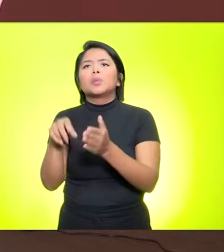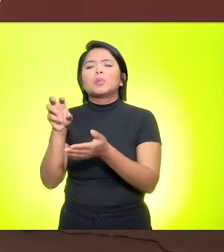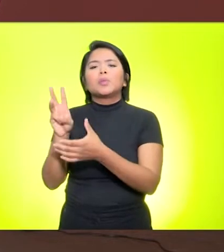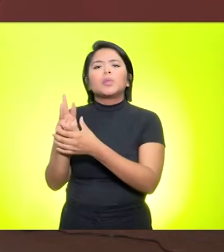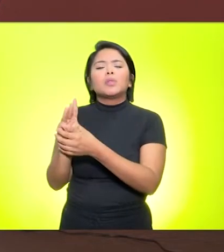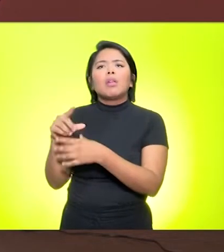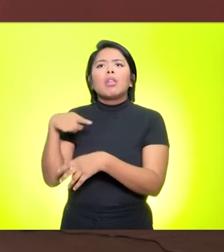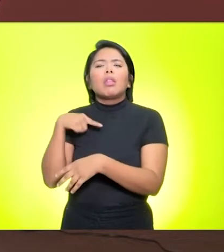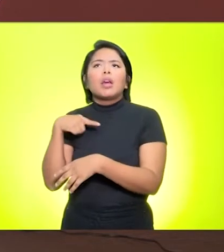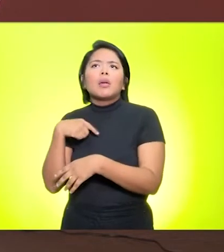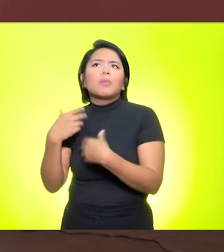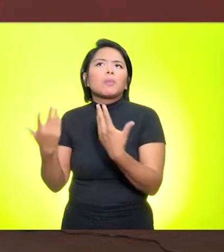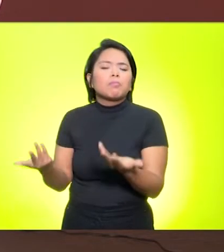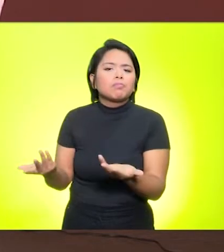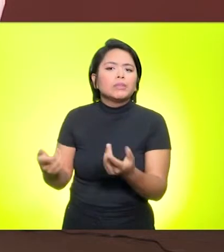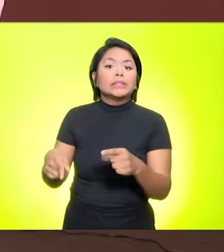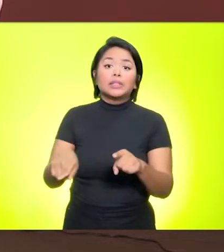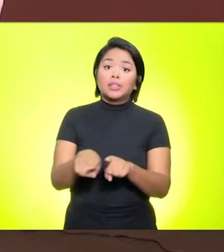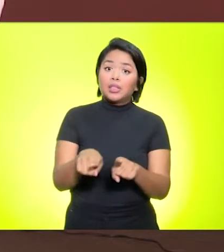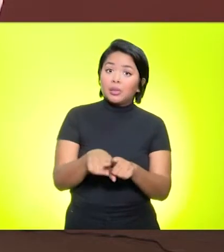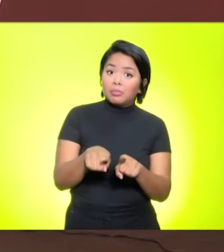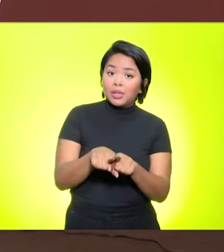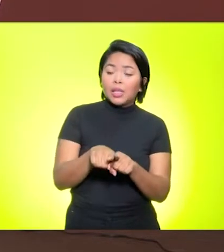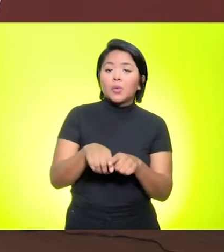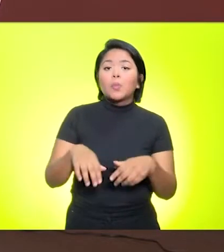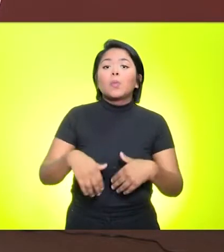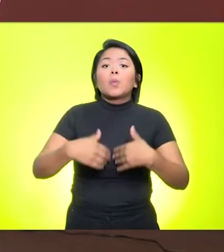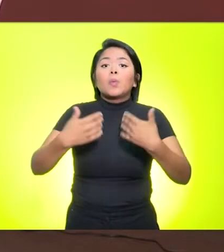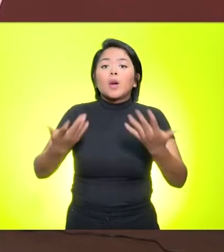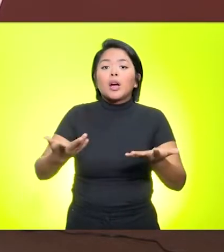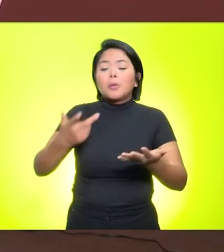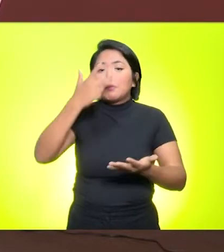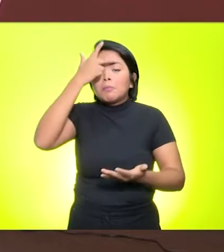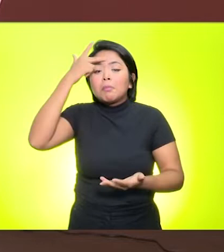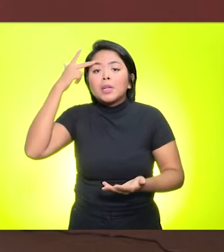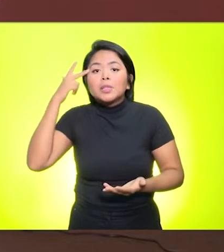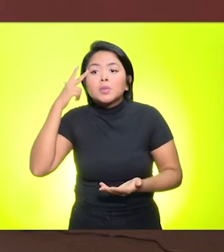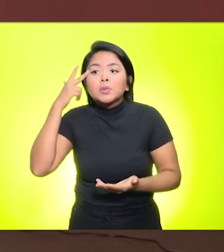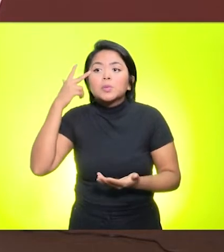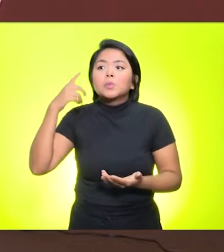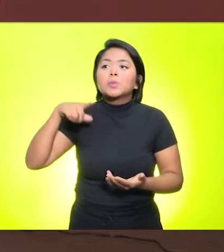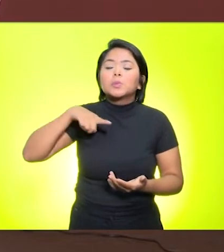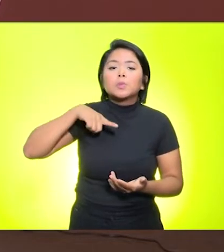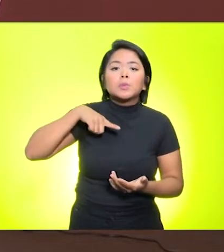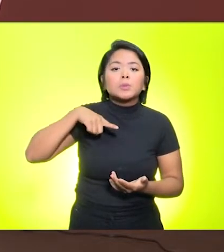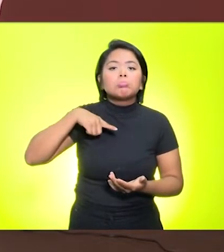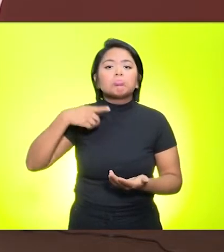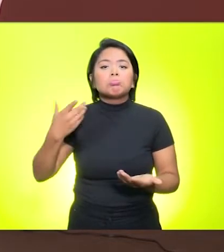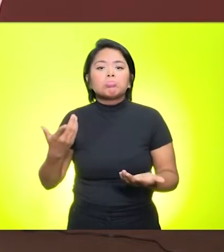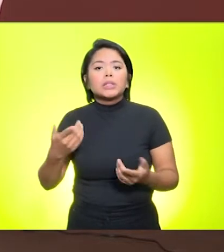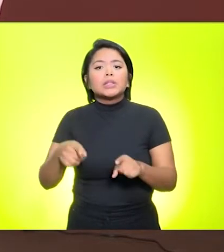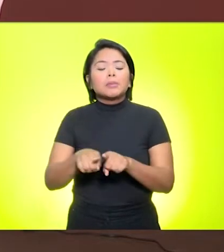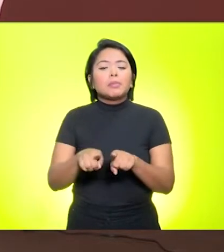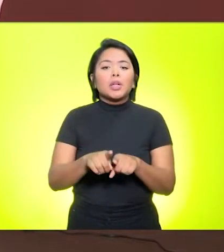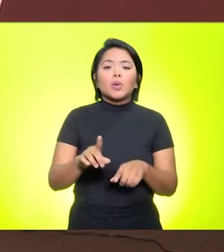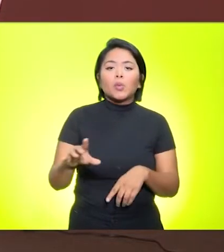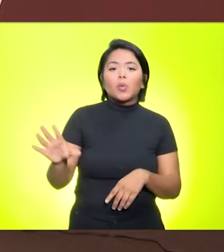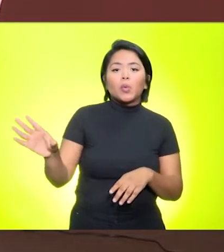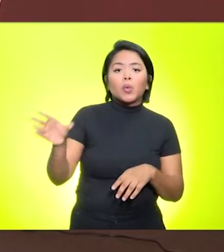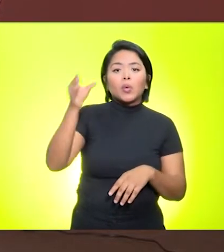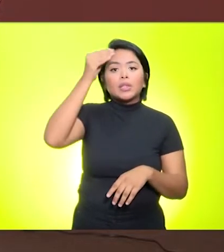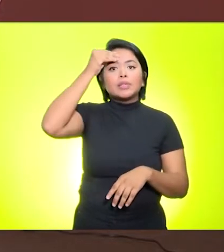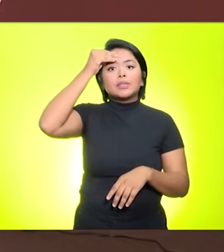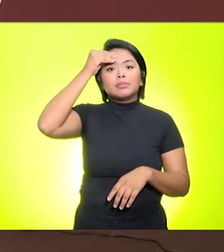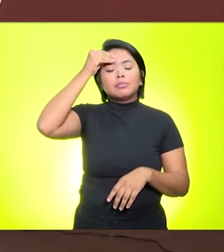assim como quais equipamentos as pessoas dispõem, e também quais conhecimentos que os professores e os alunos